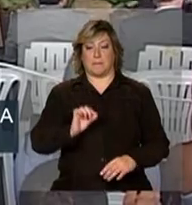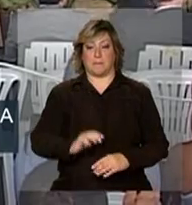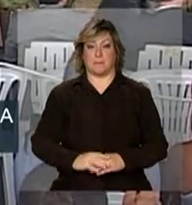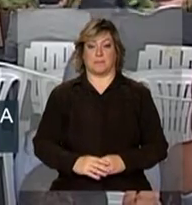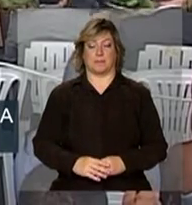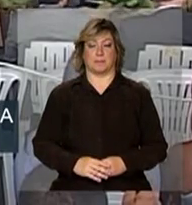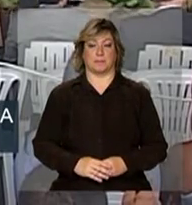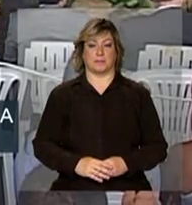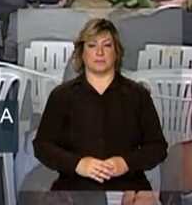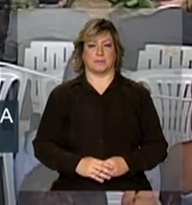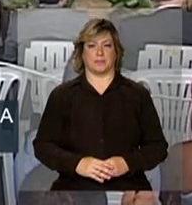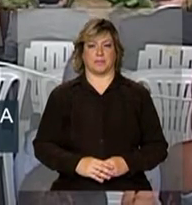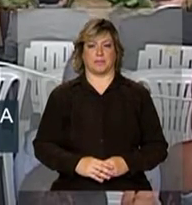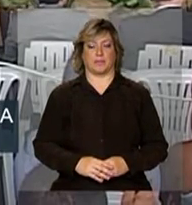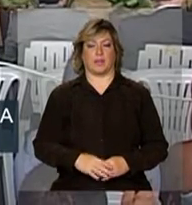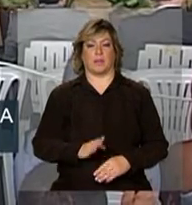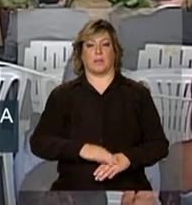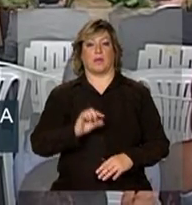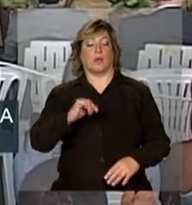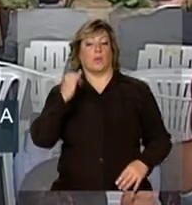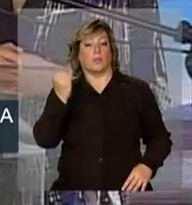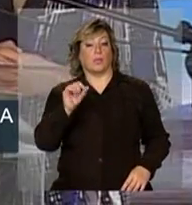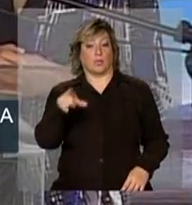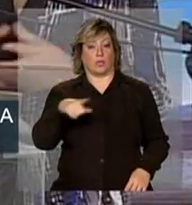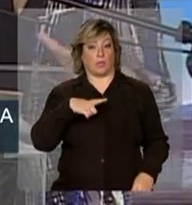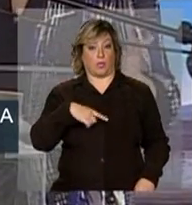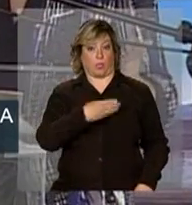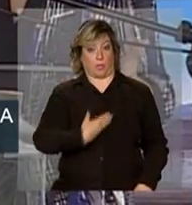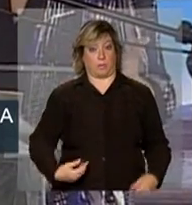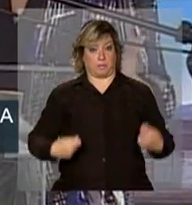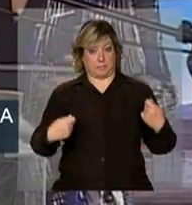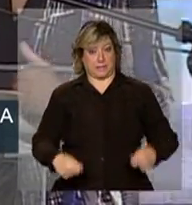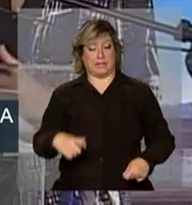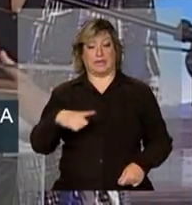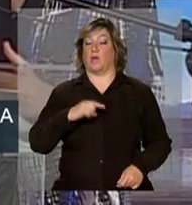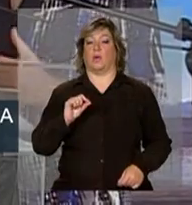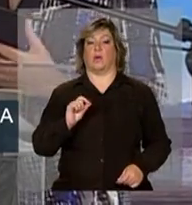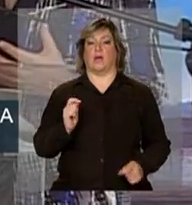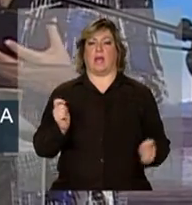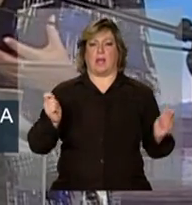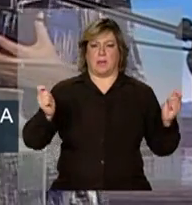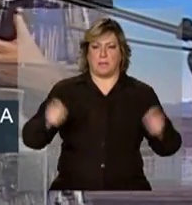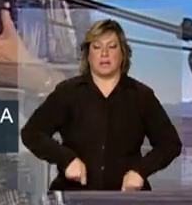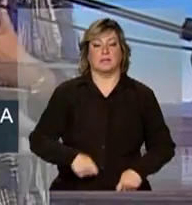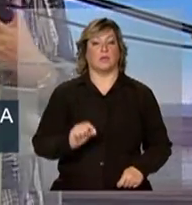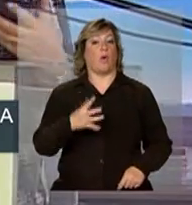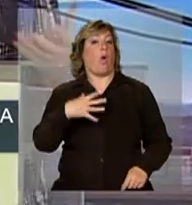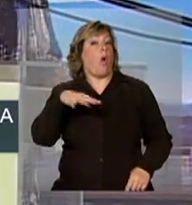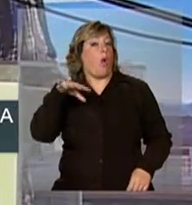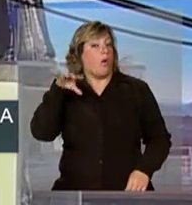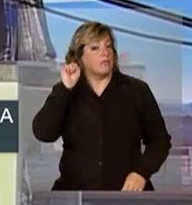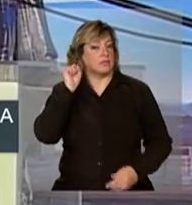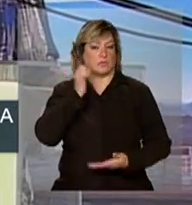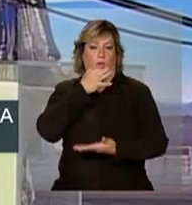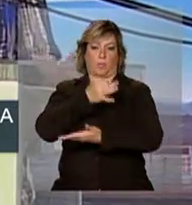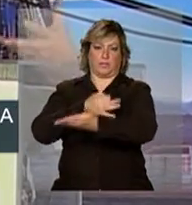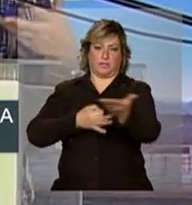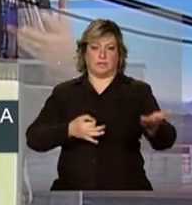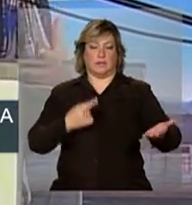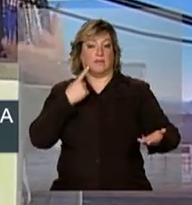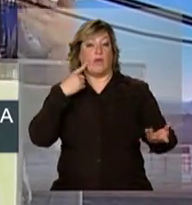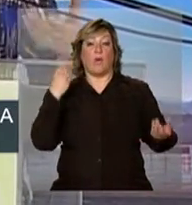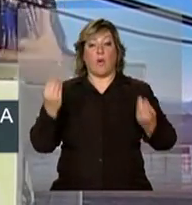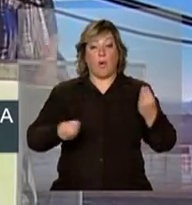emprestando uma coisa que o Estado tem de ter, é a capacidade de escutar e de, na medida do